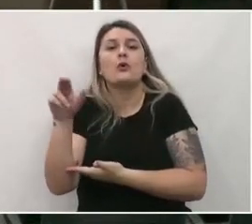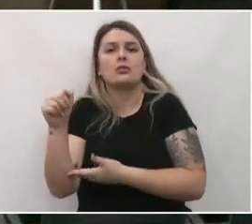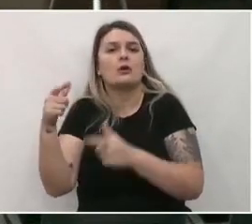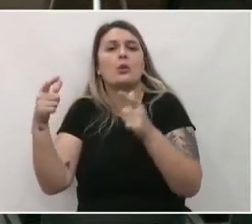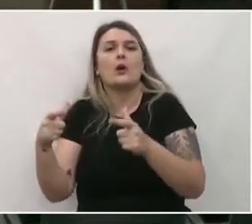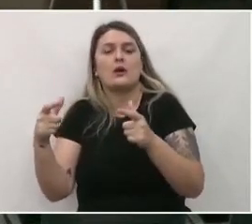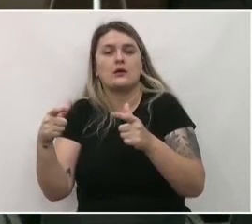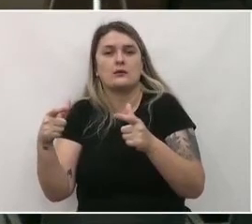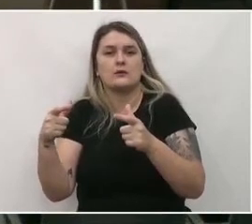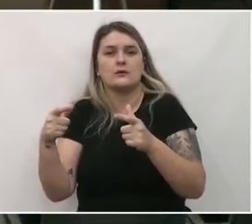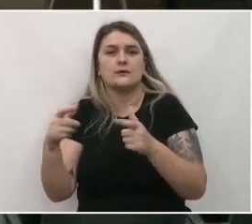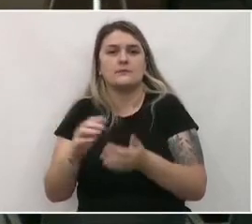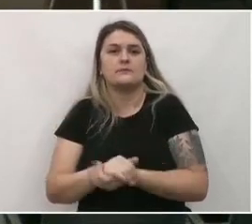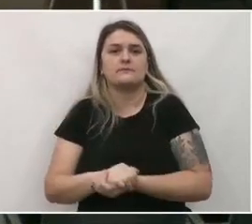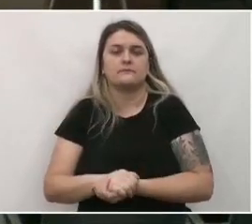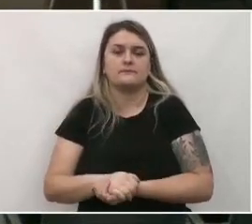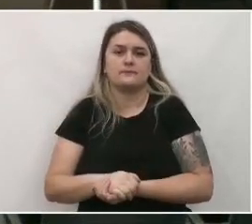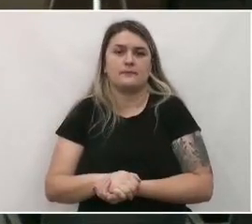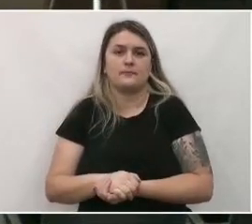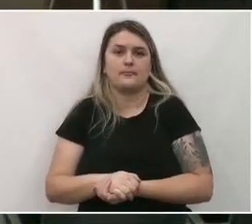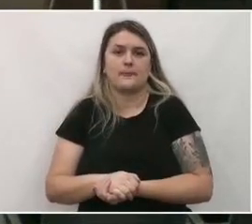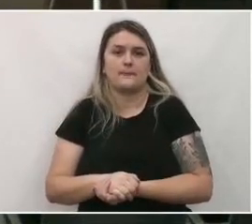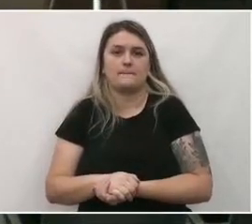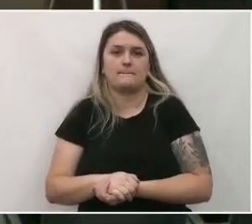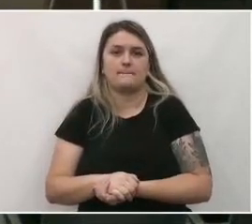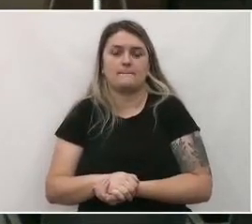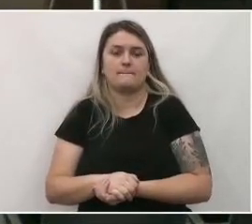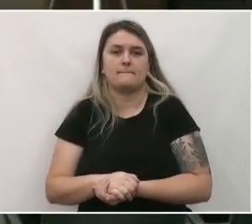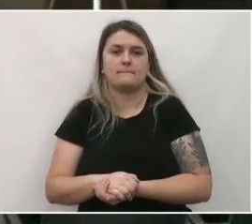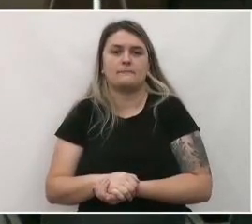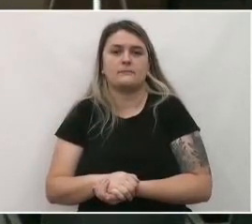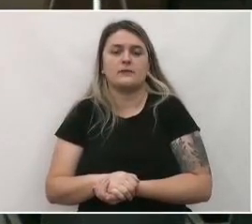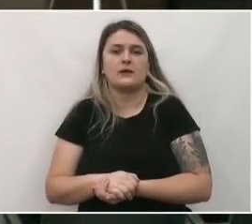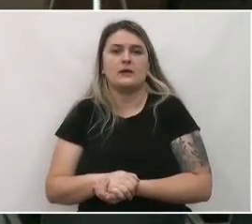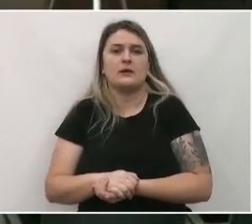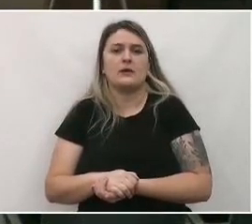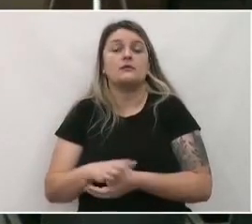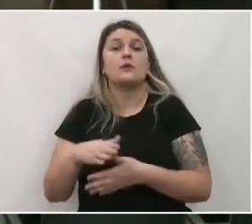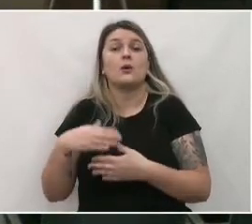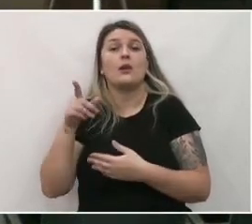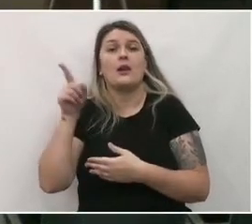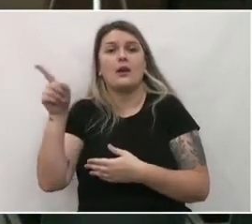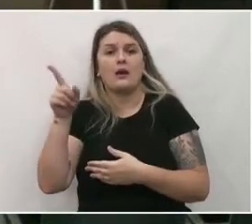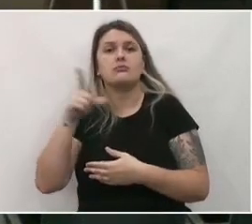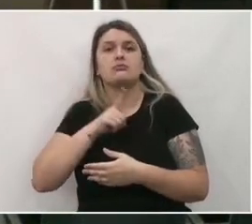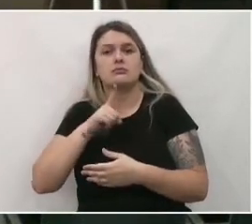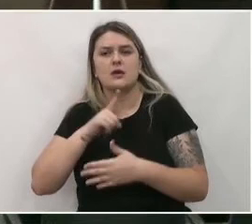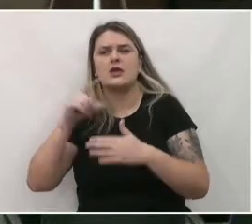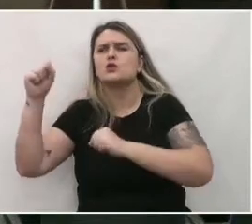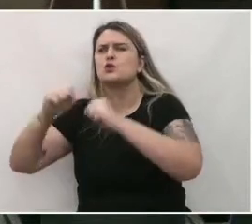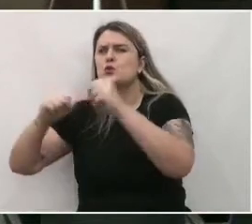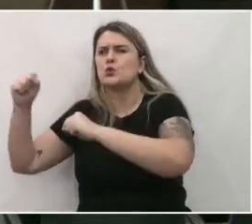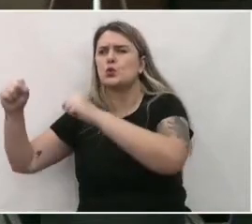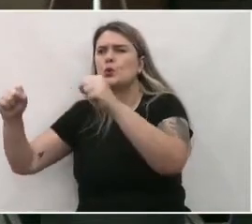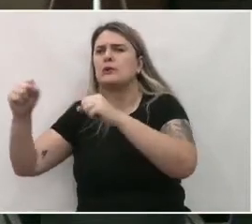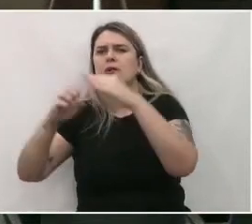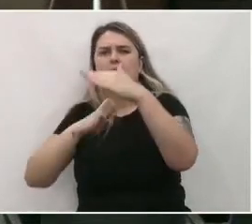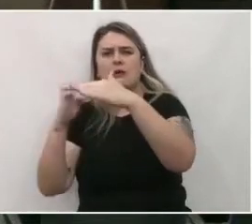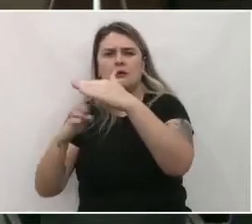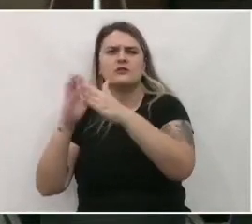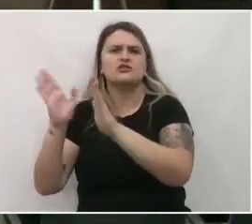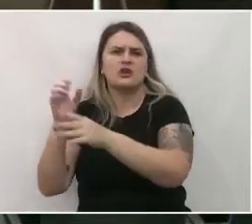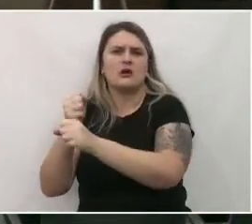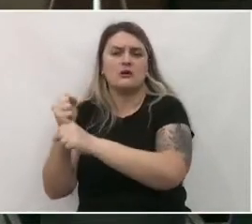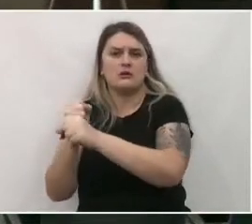zona residencial de baixa densidade. Ah, ok. Hoje lá estão se instalando indústrias... Não, tem muitas indústrias há anos